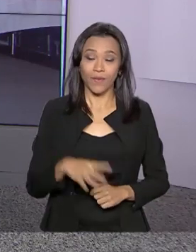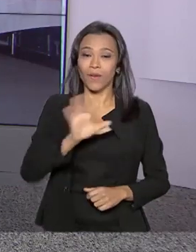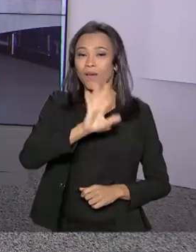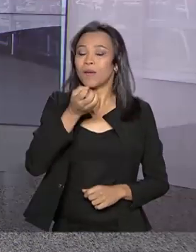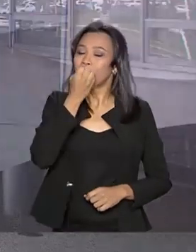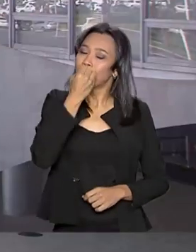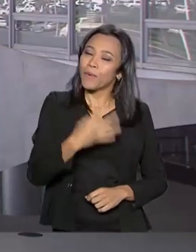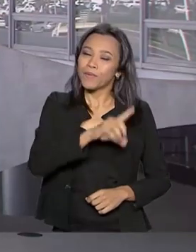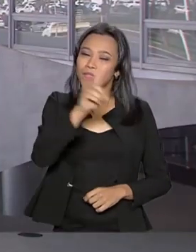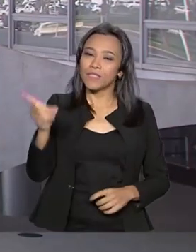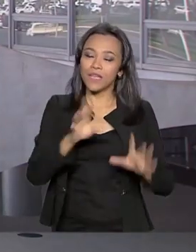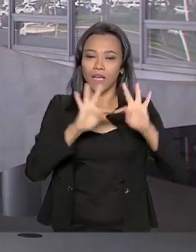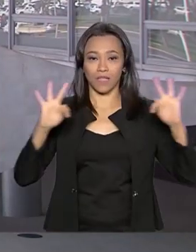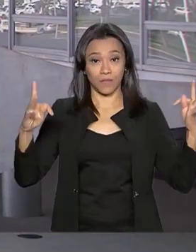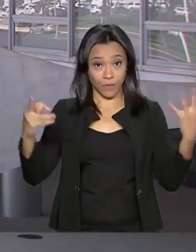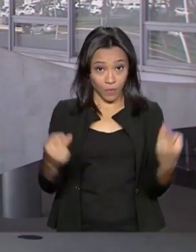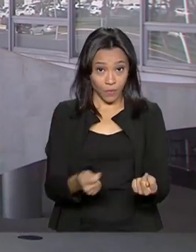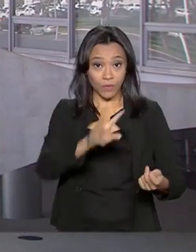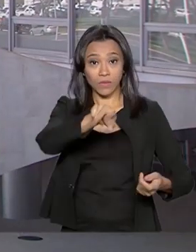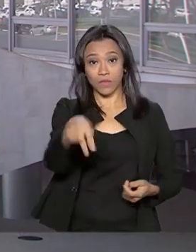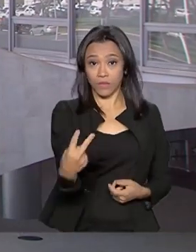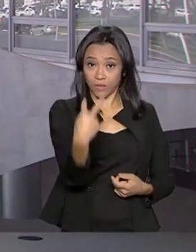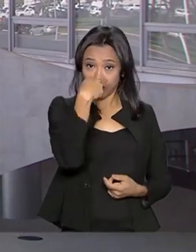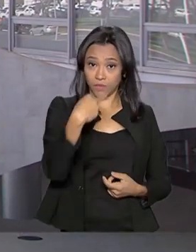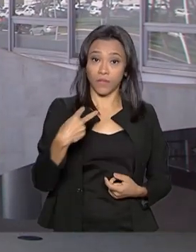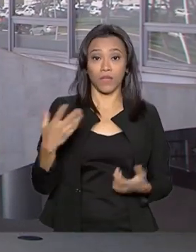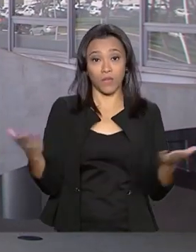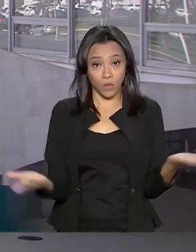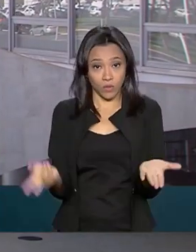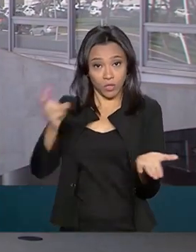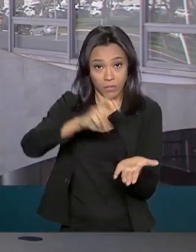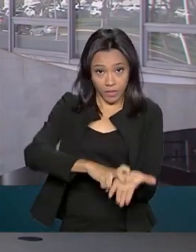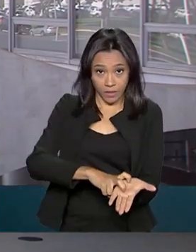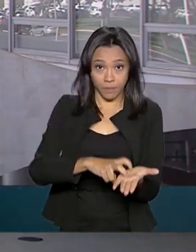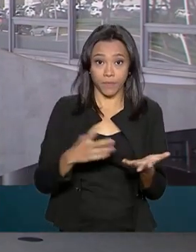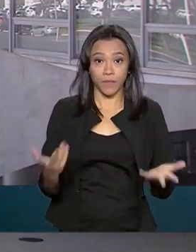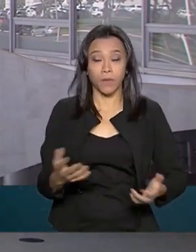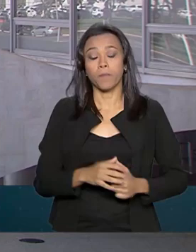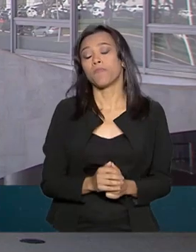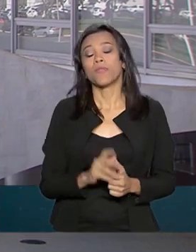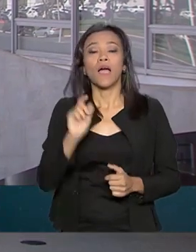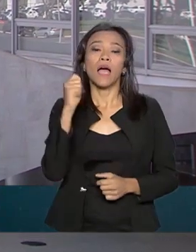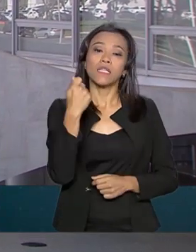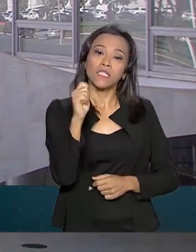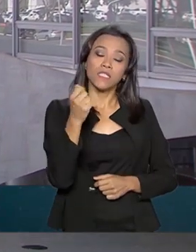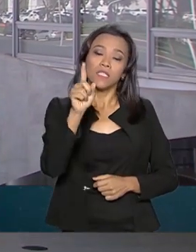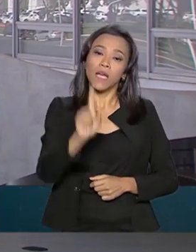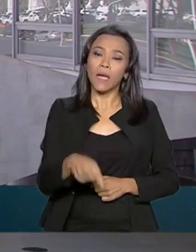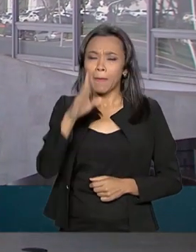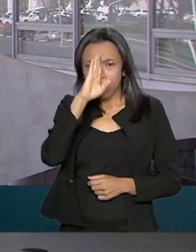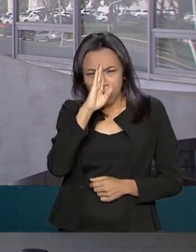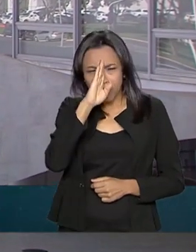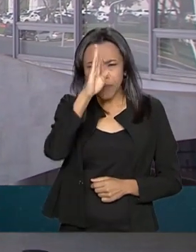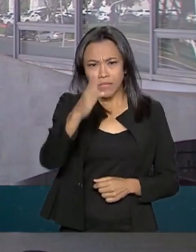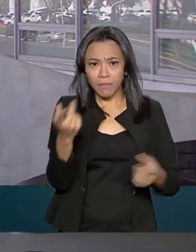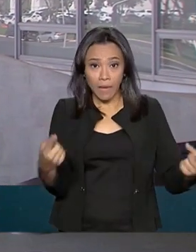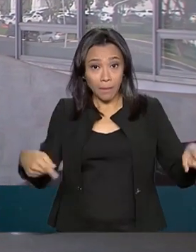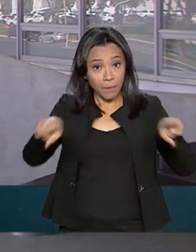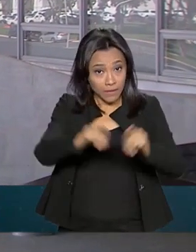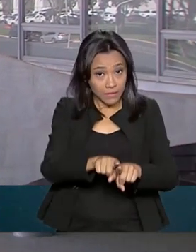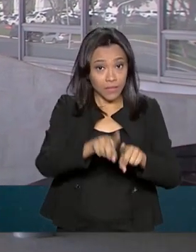Carla, bom dia e um bom dia a todos que nos assistem nessa manhã. Olha, a Argentina é um dos principais parceiros